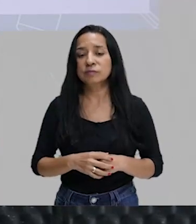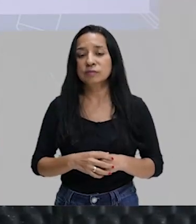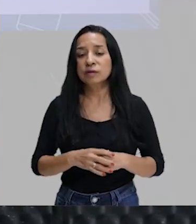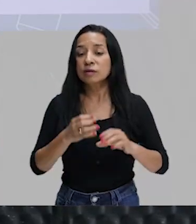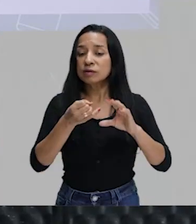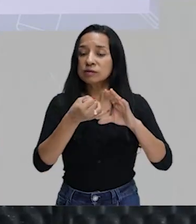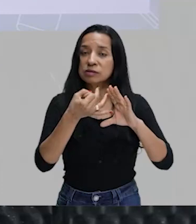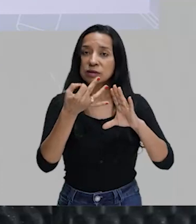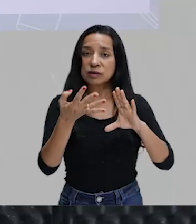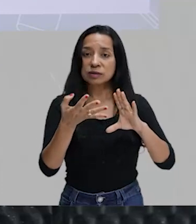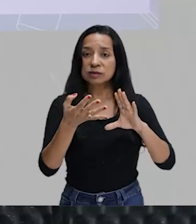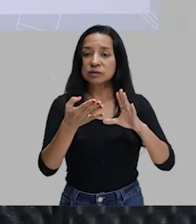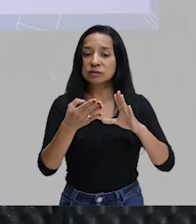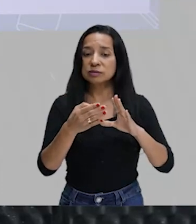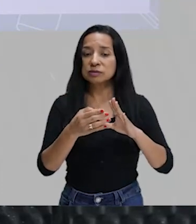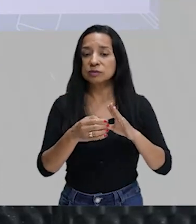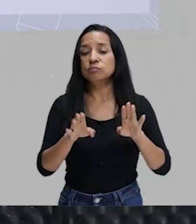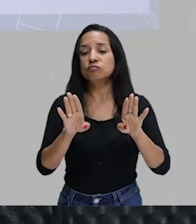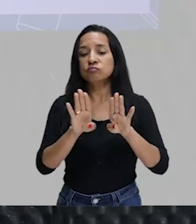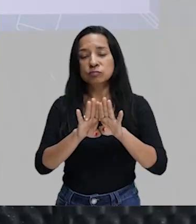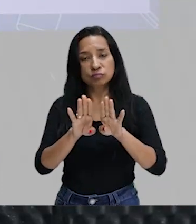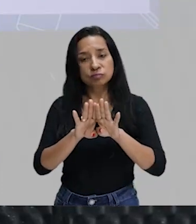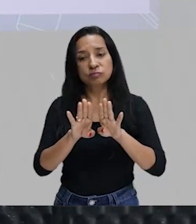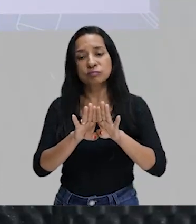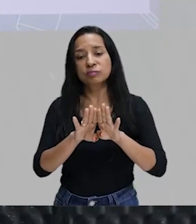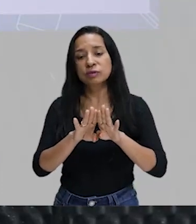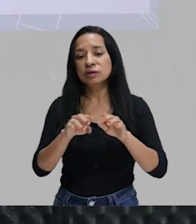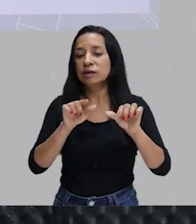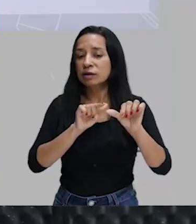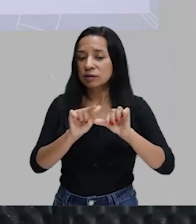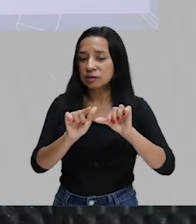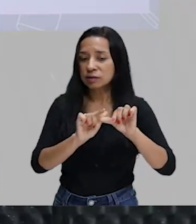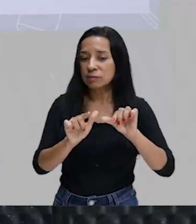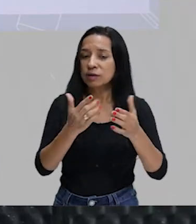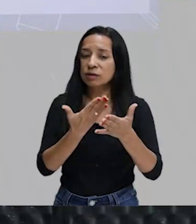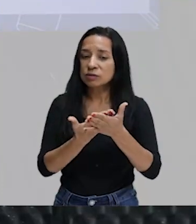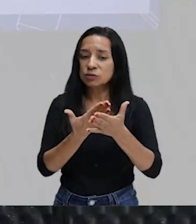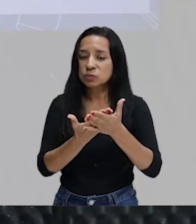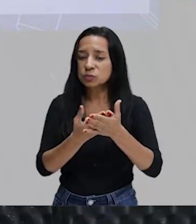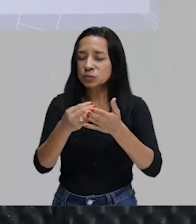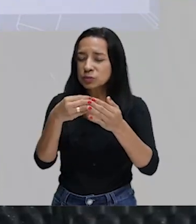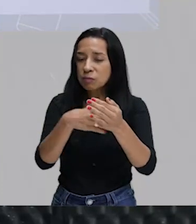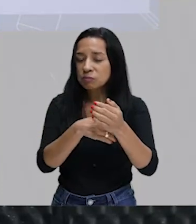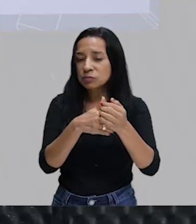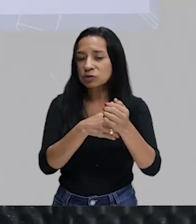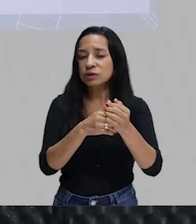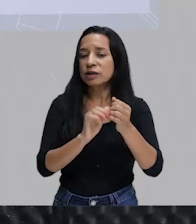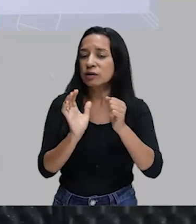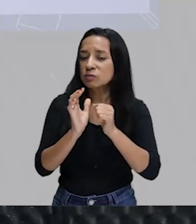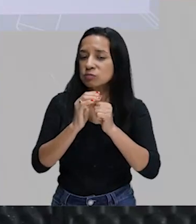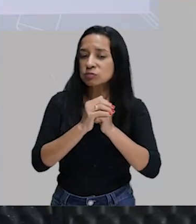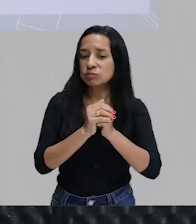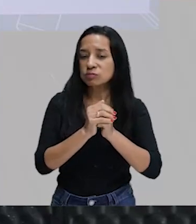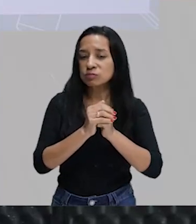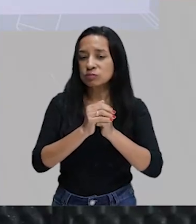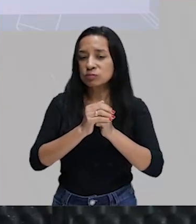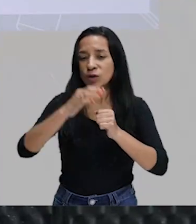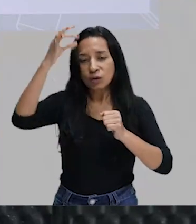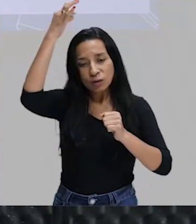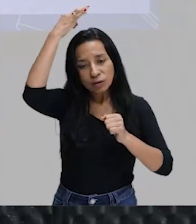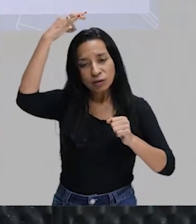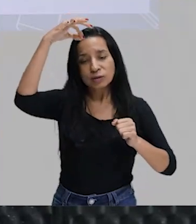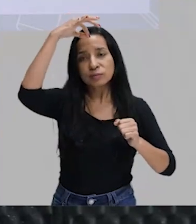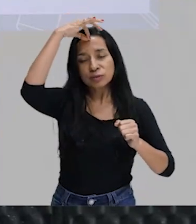características. Trabalha com mistério, com aquilo que é transcendental, espiritual. Lembram dessas